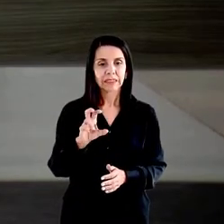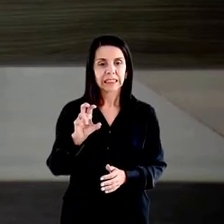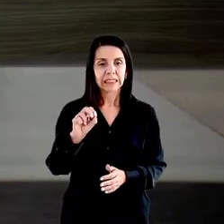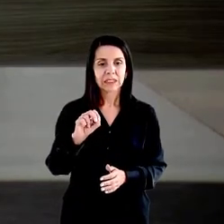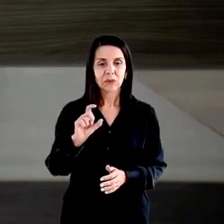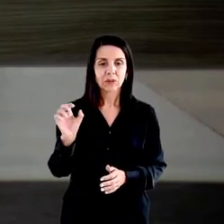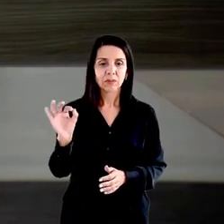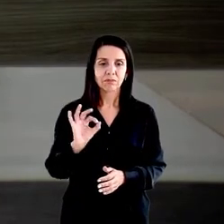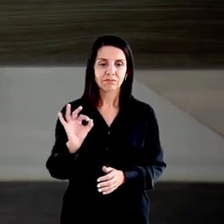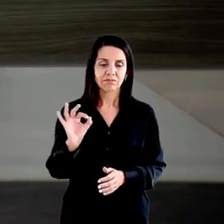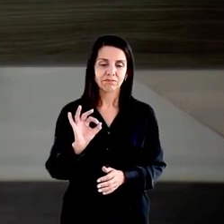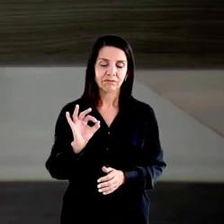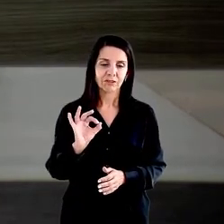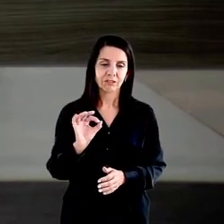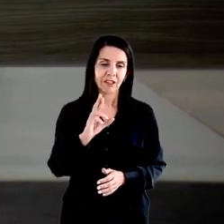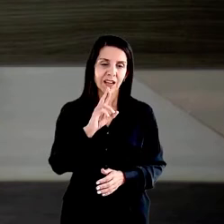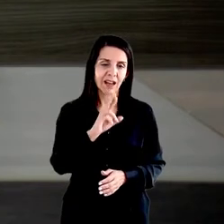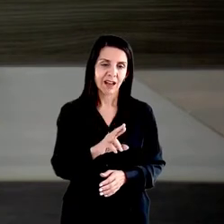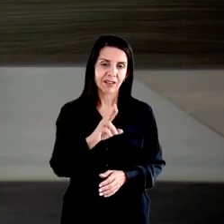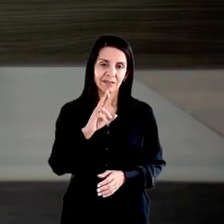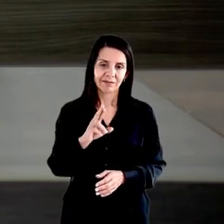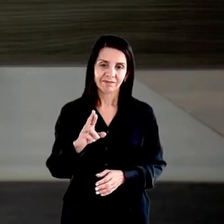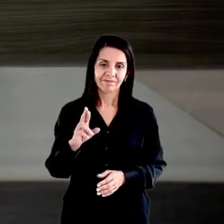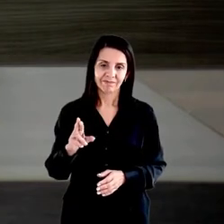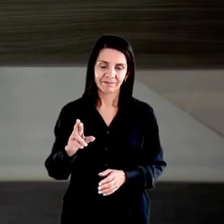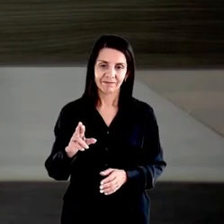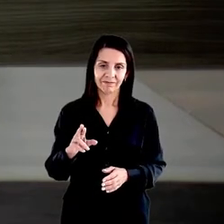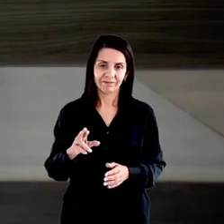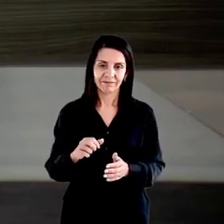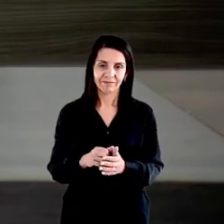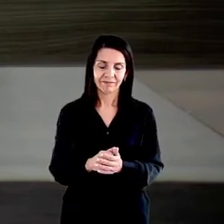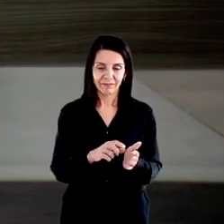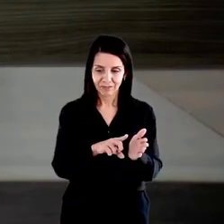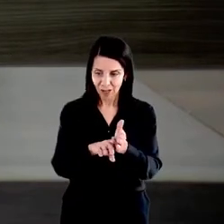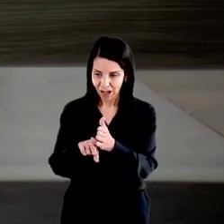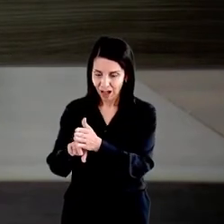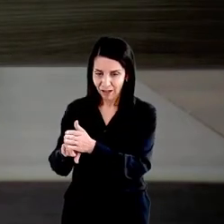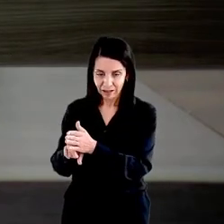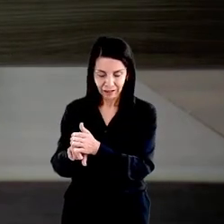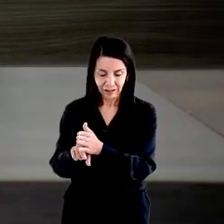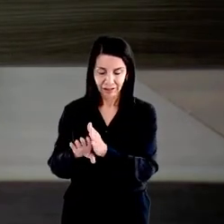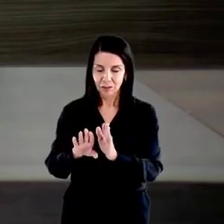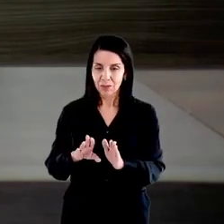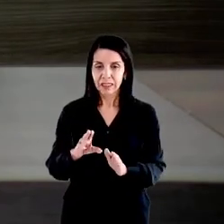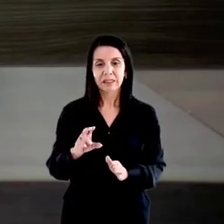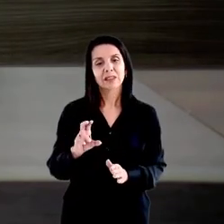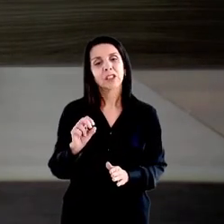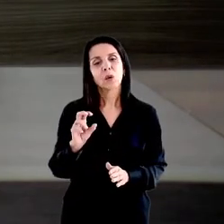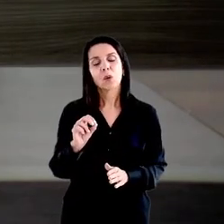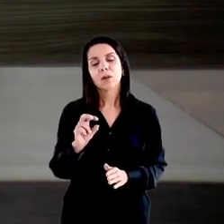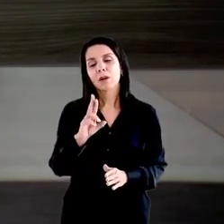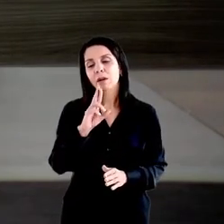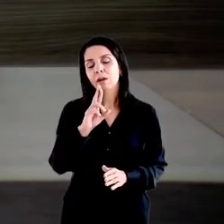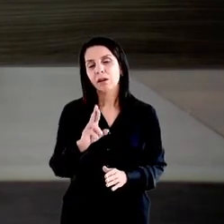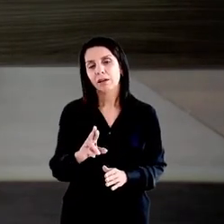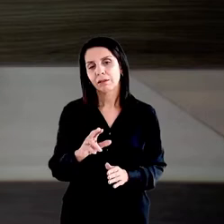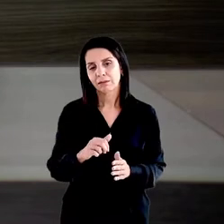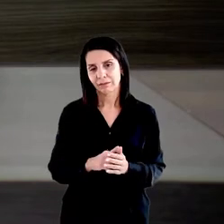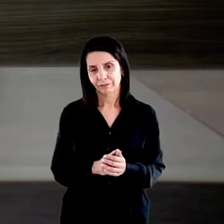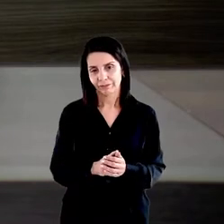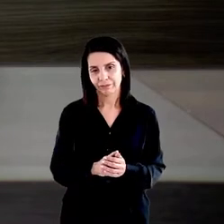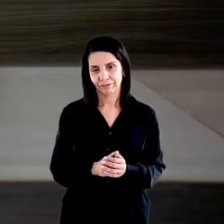pela Corregedoria, perguntando esses aspectos de atuação de promotores nessa área. Dos que